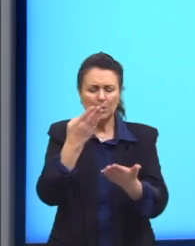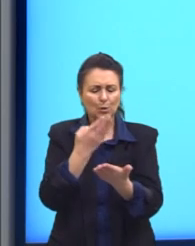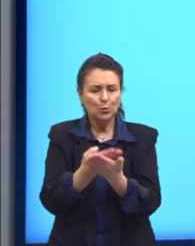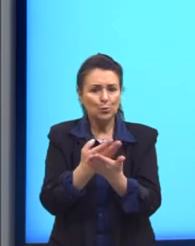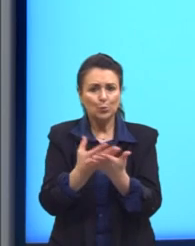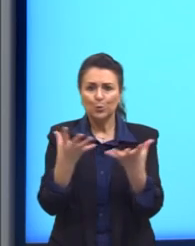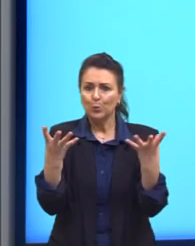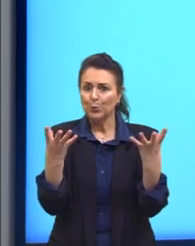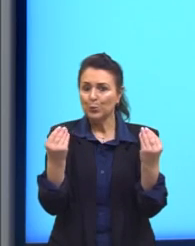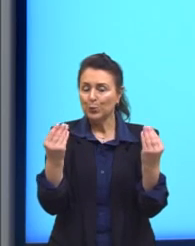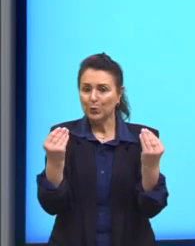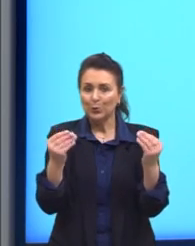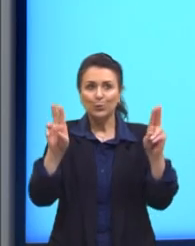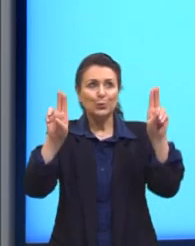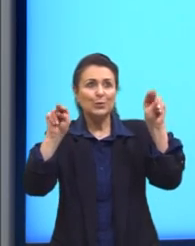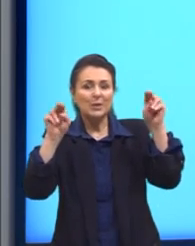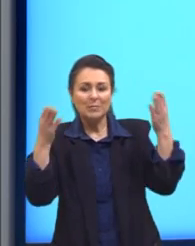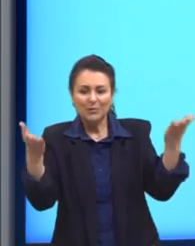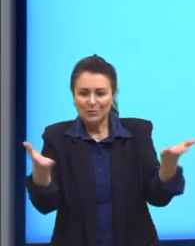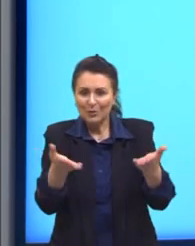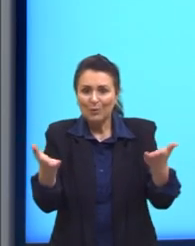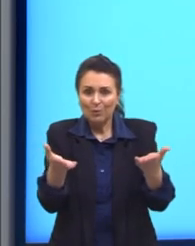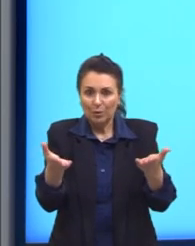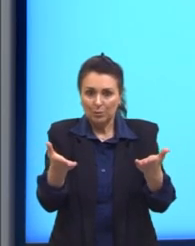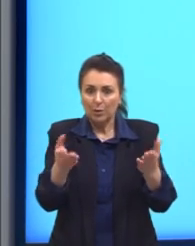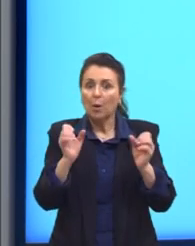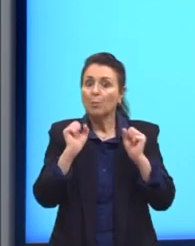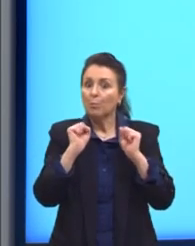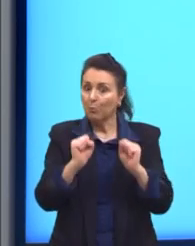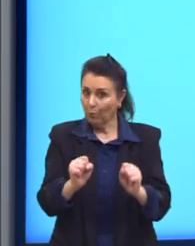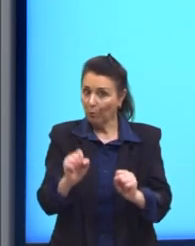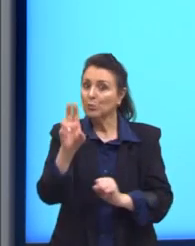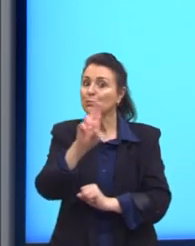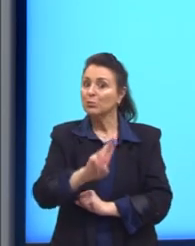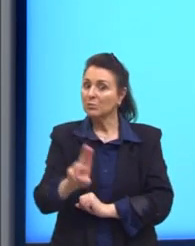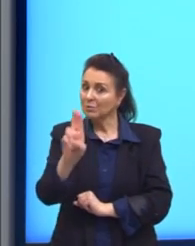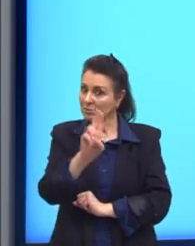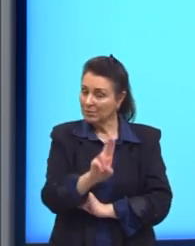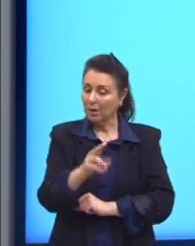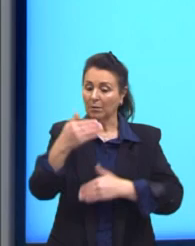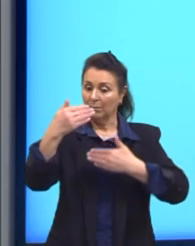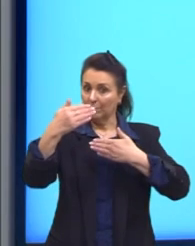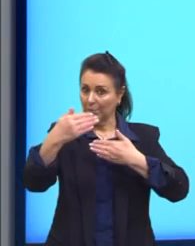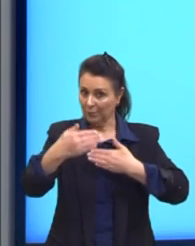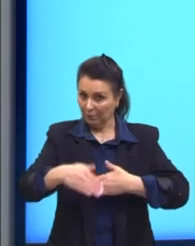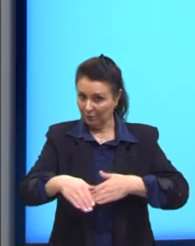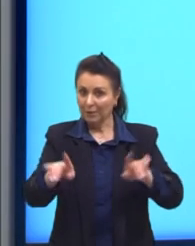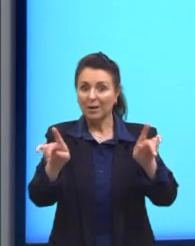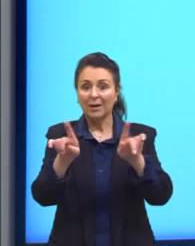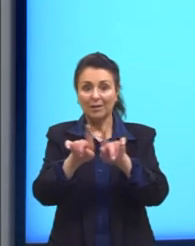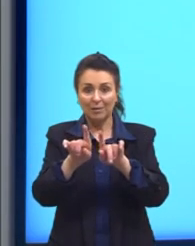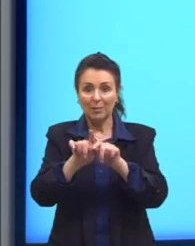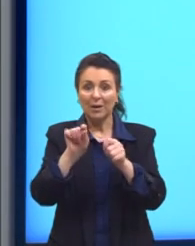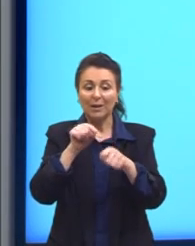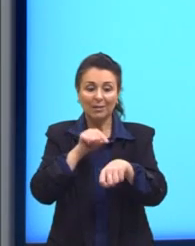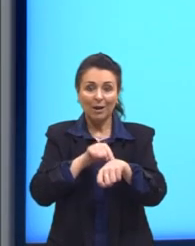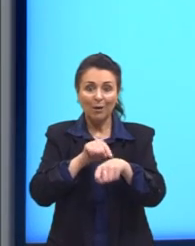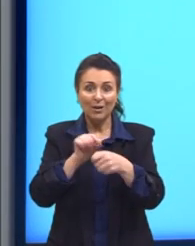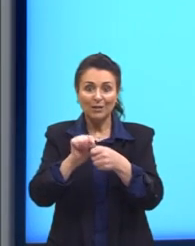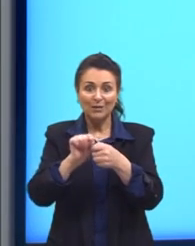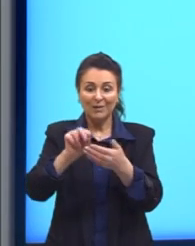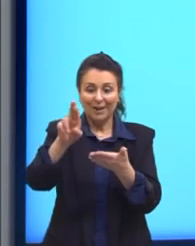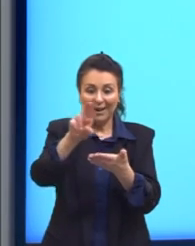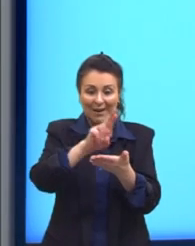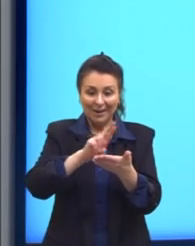muitos temas da atualidade. Eles podem ser úteis tanto nas provas quanto como repertório na